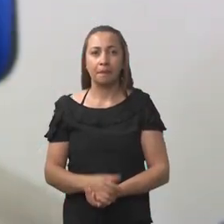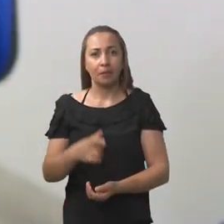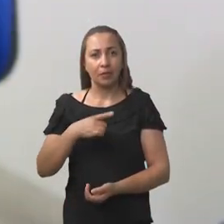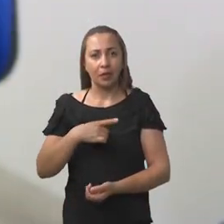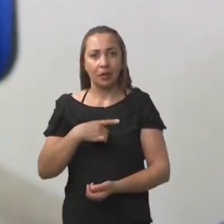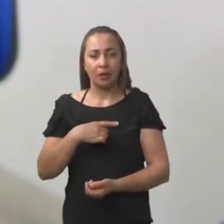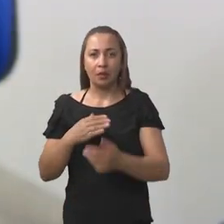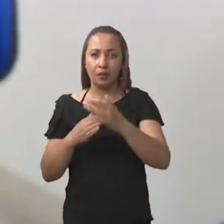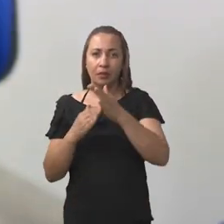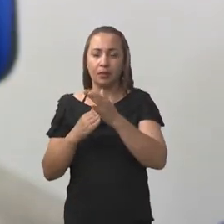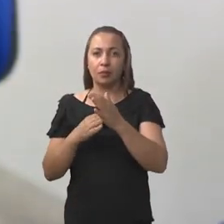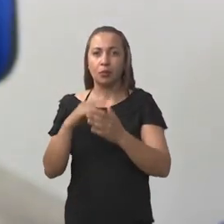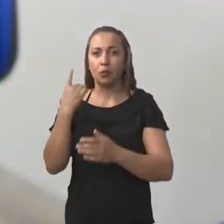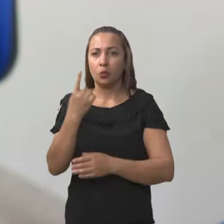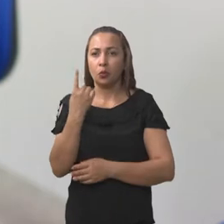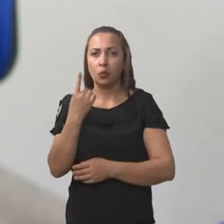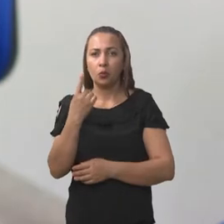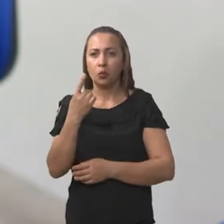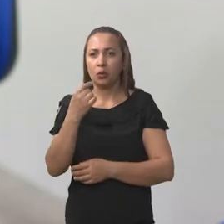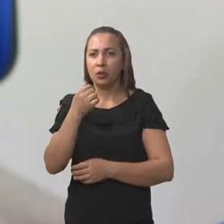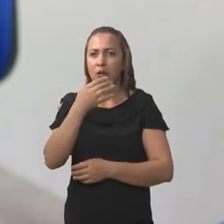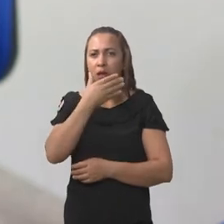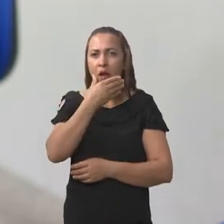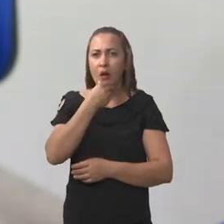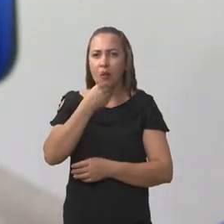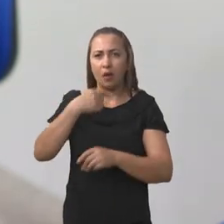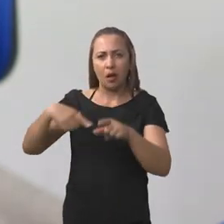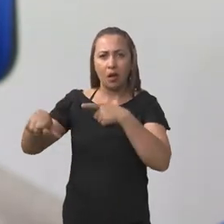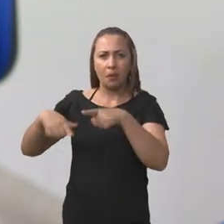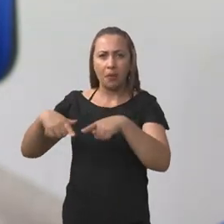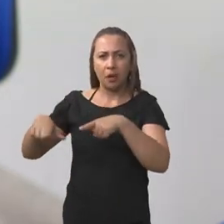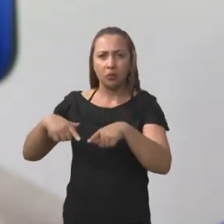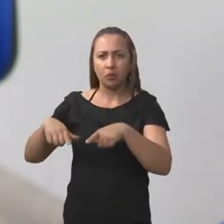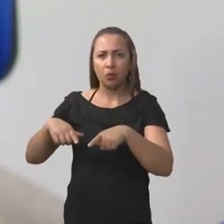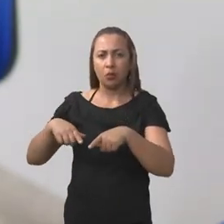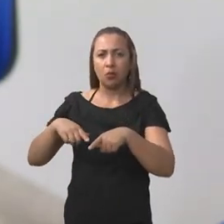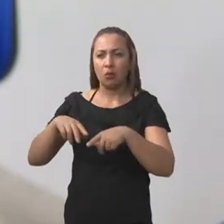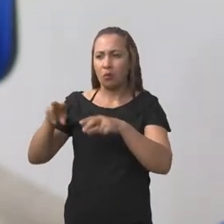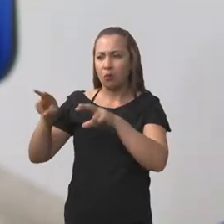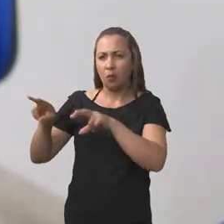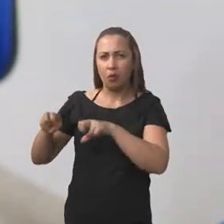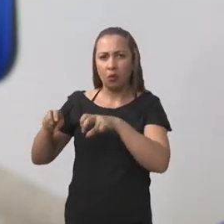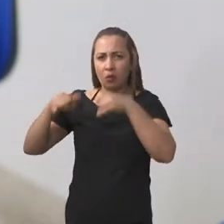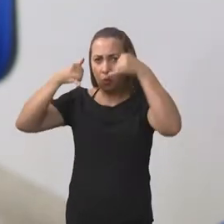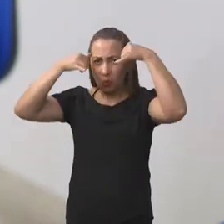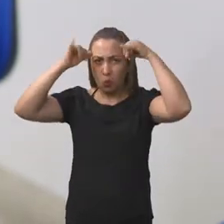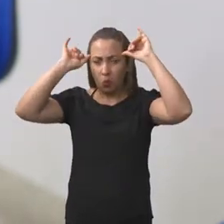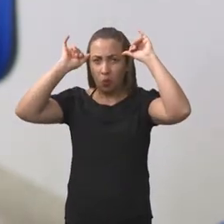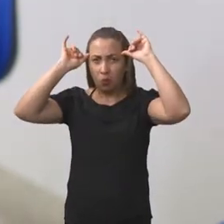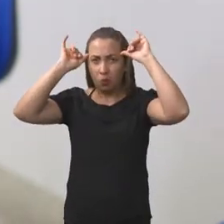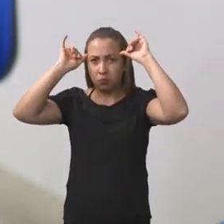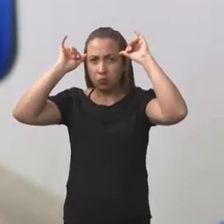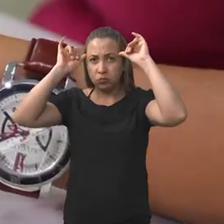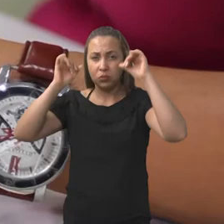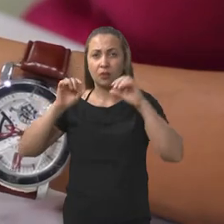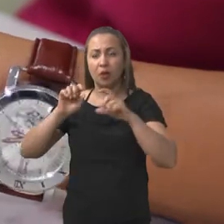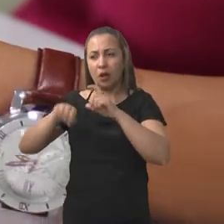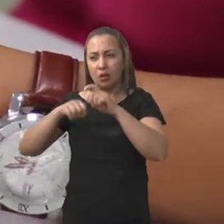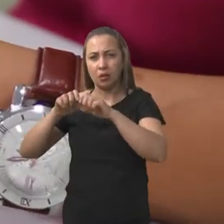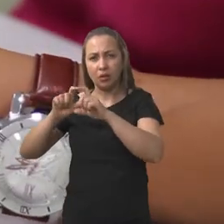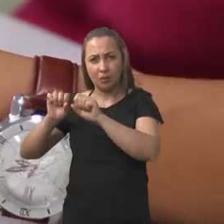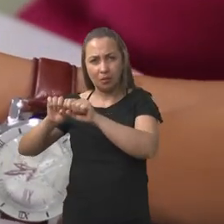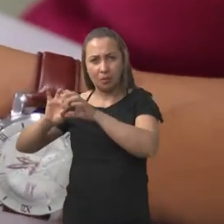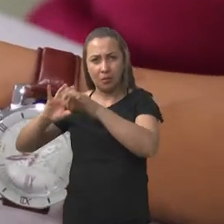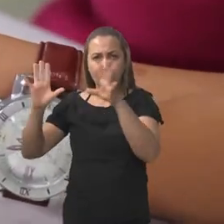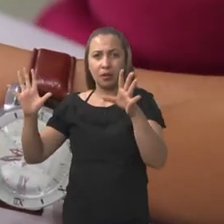Teve uma vez que um desses trabalhador dele, eu fui no curral soltar até um gado que estava preto. Um desses